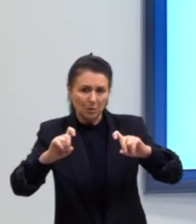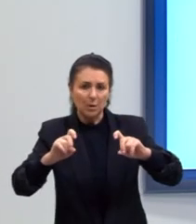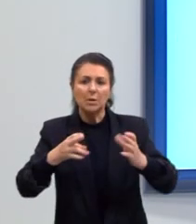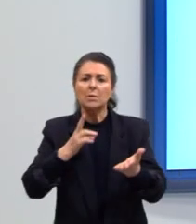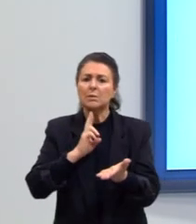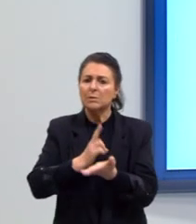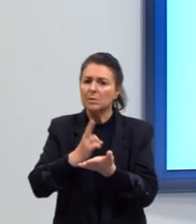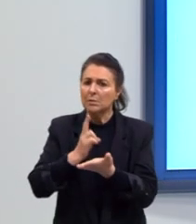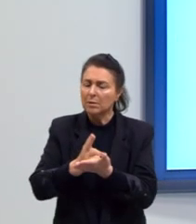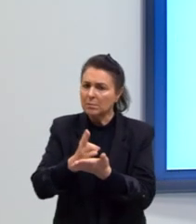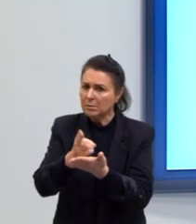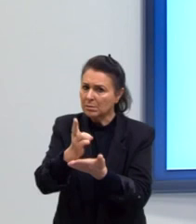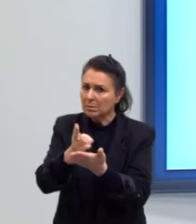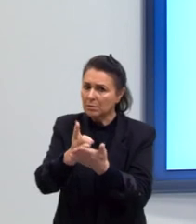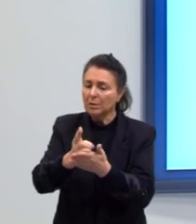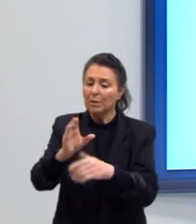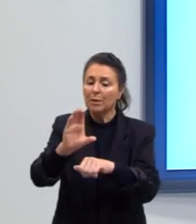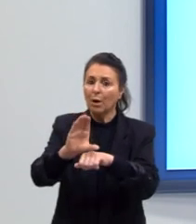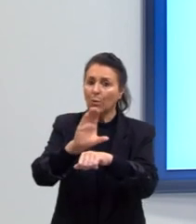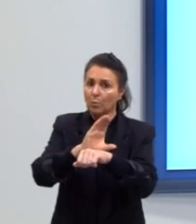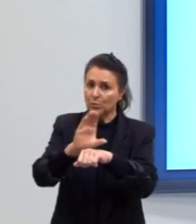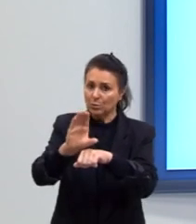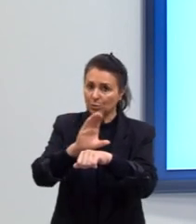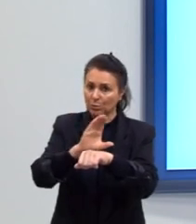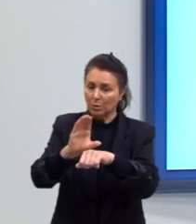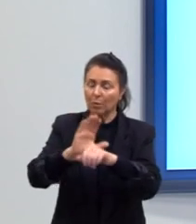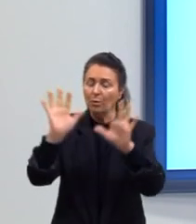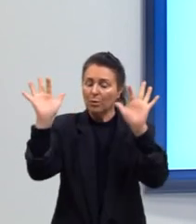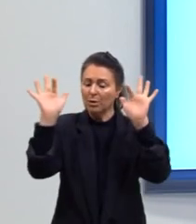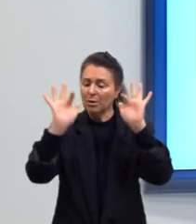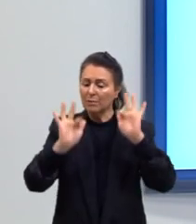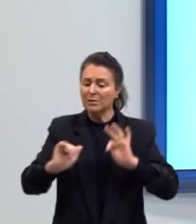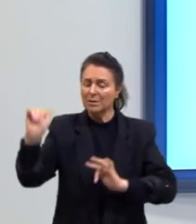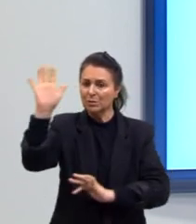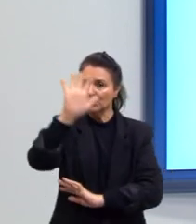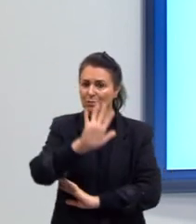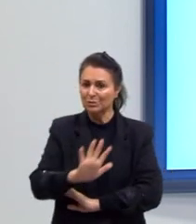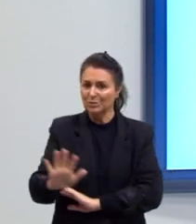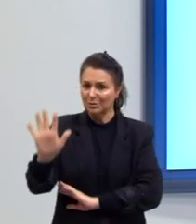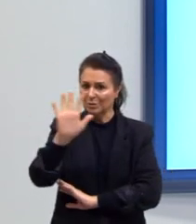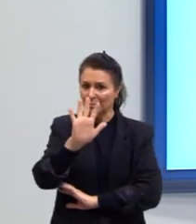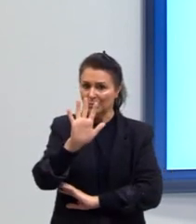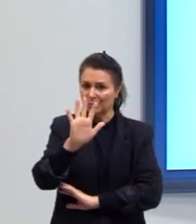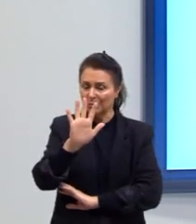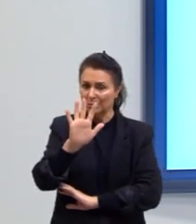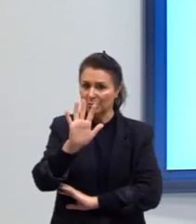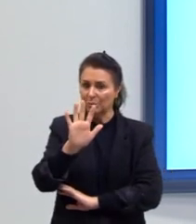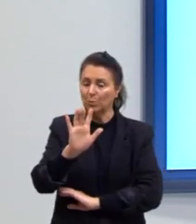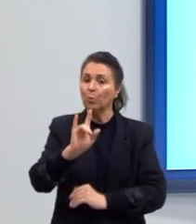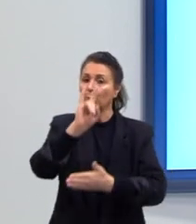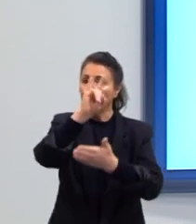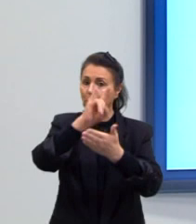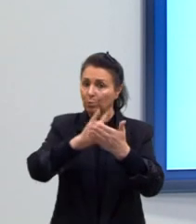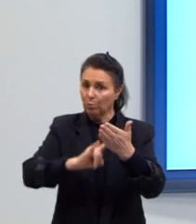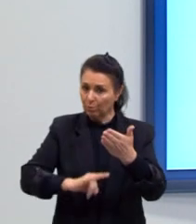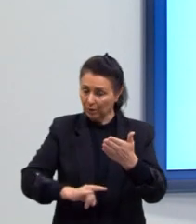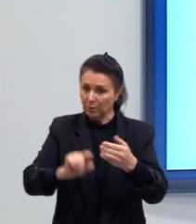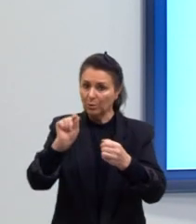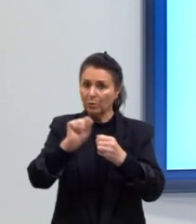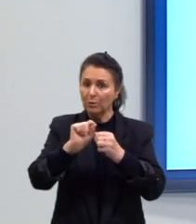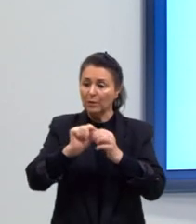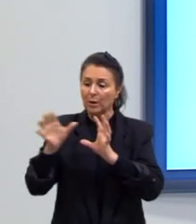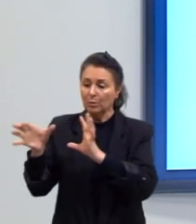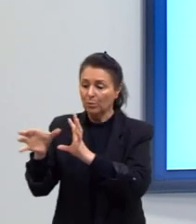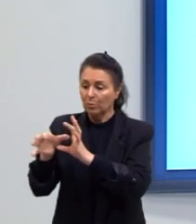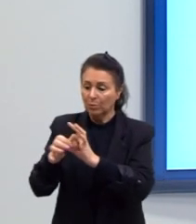à conservação da Constituição e à felicidade geral. Então, esse documento, elaborado no contexto da